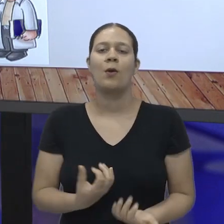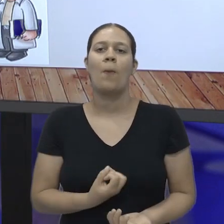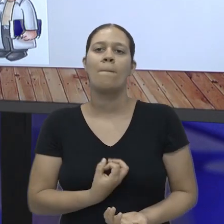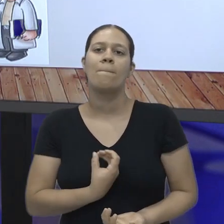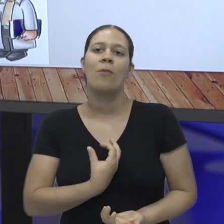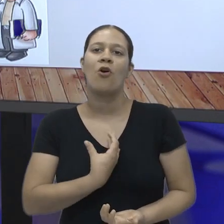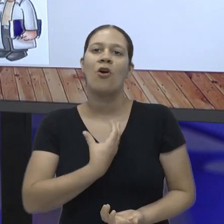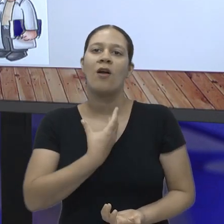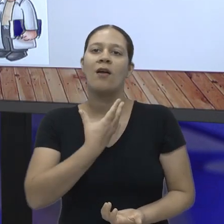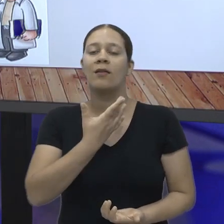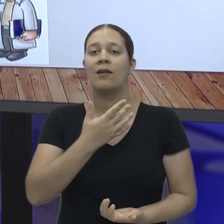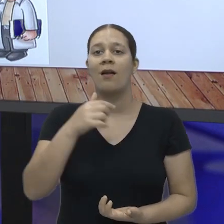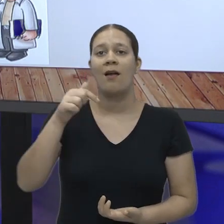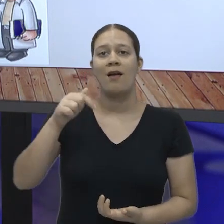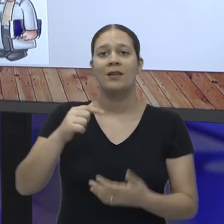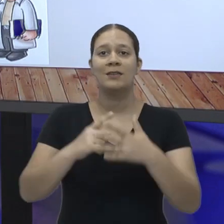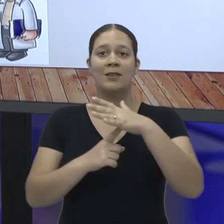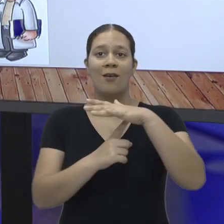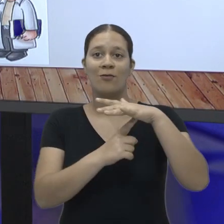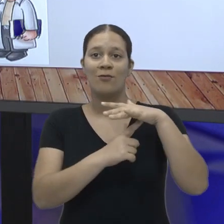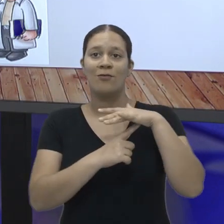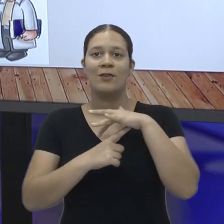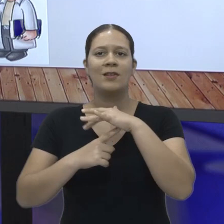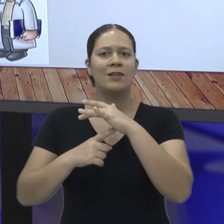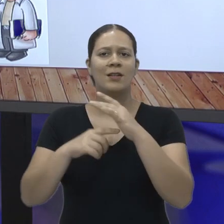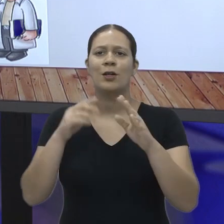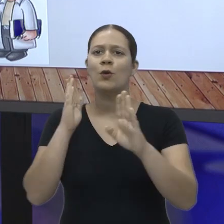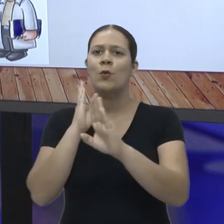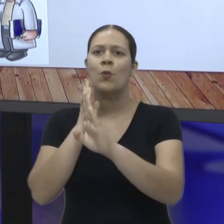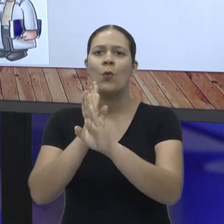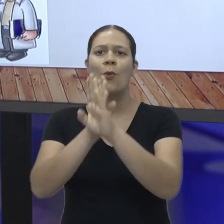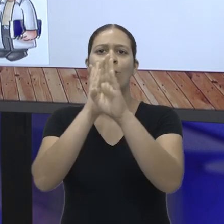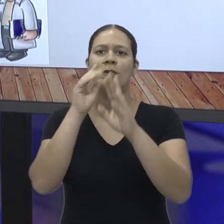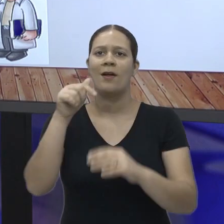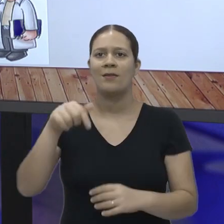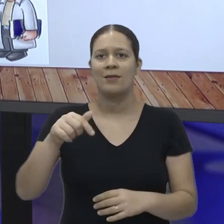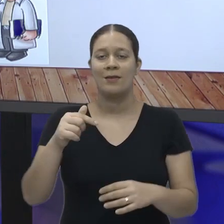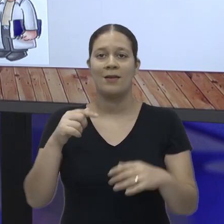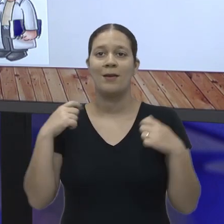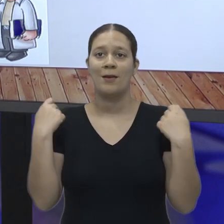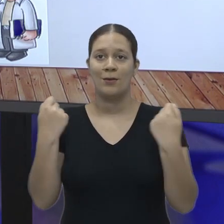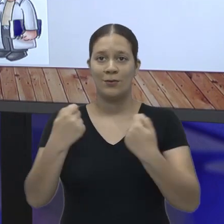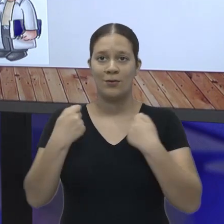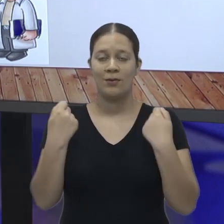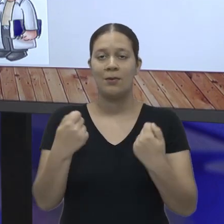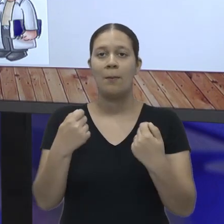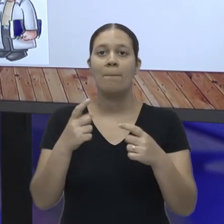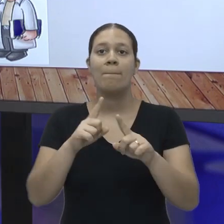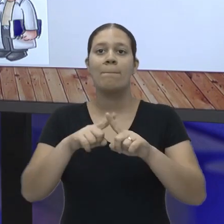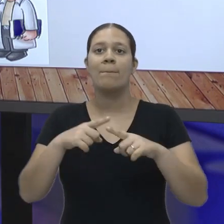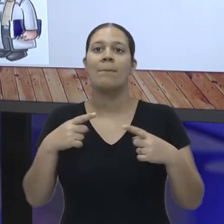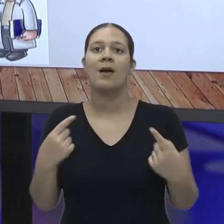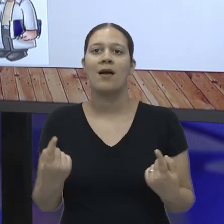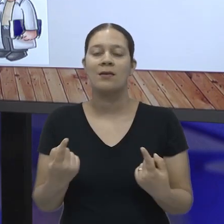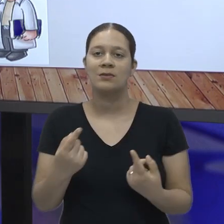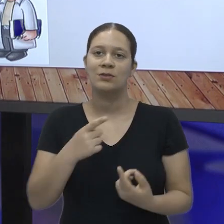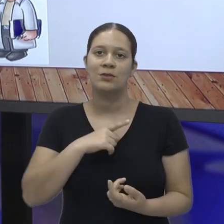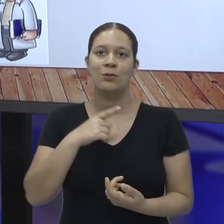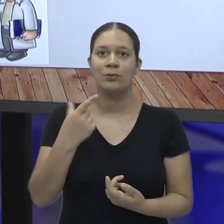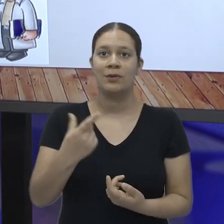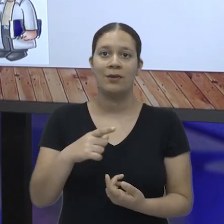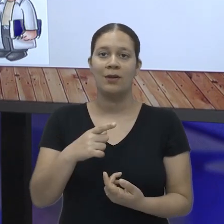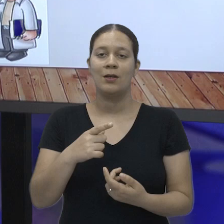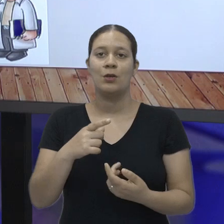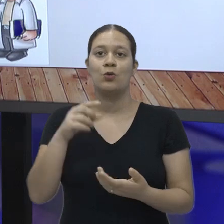que aqui, na feira de Caruaru, de tudo que há no mundo, você encontra aqui. Só que não cabe tudo no mesmo lugar.